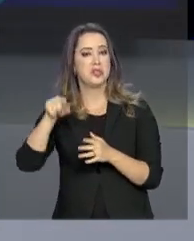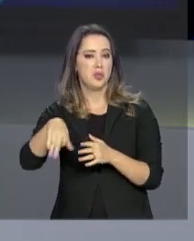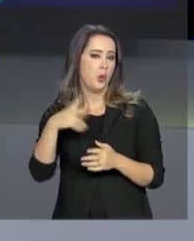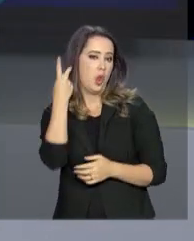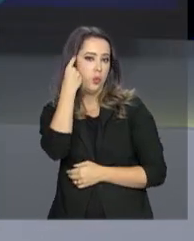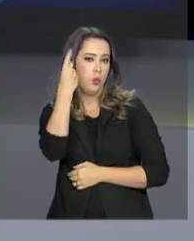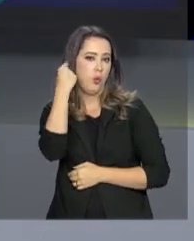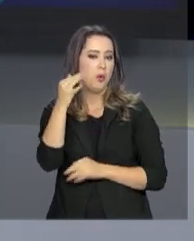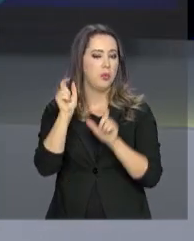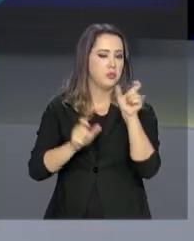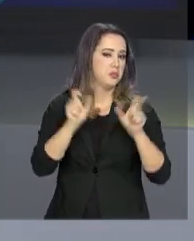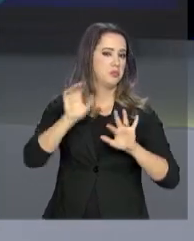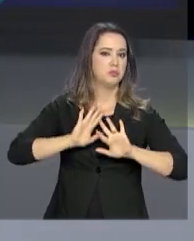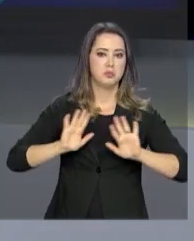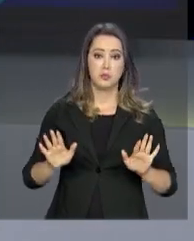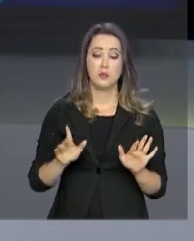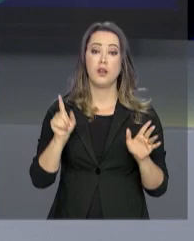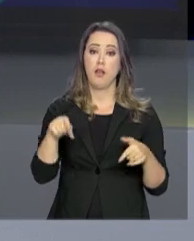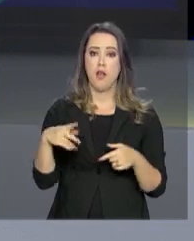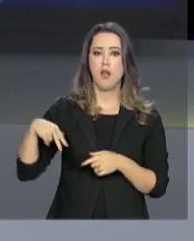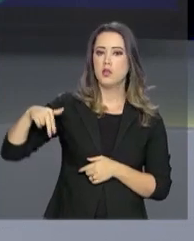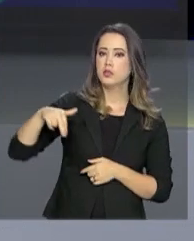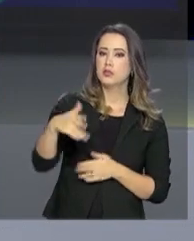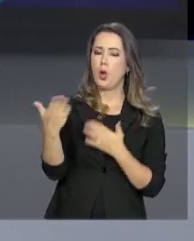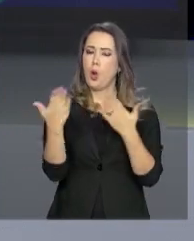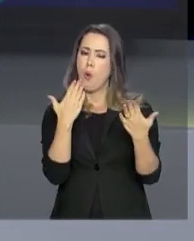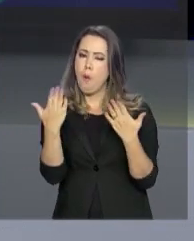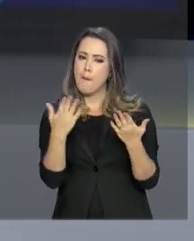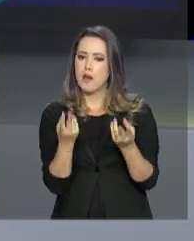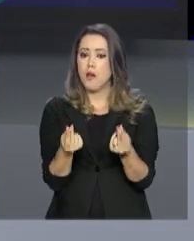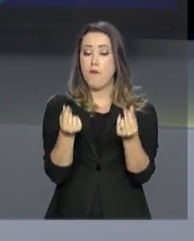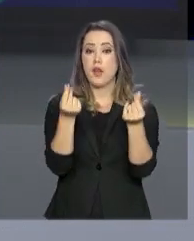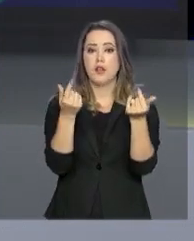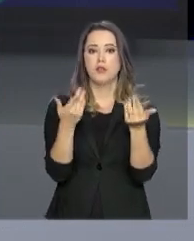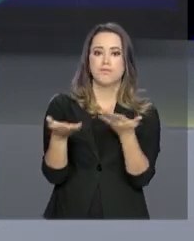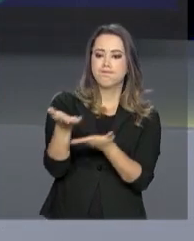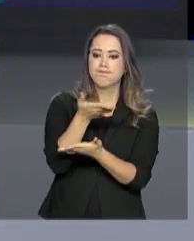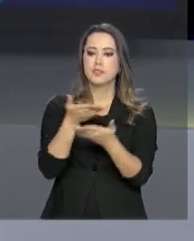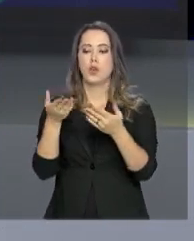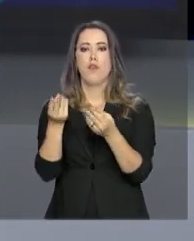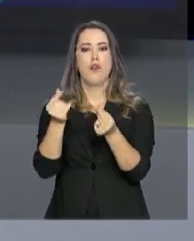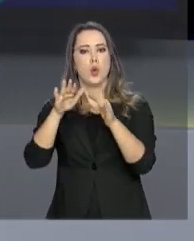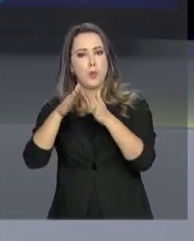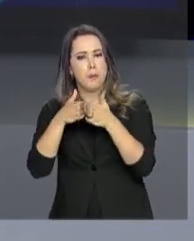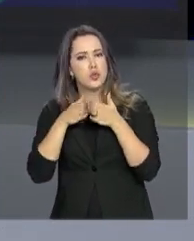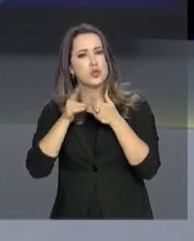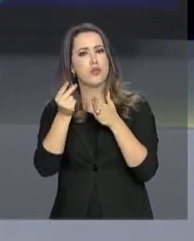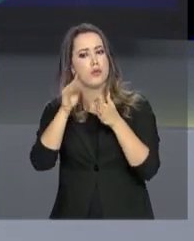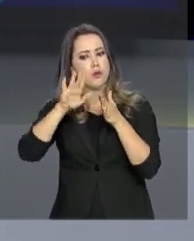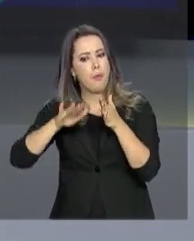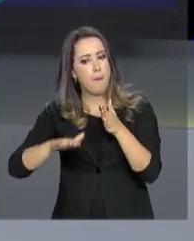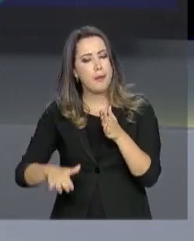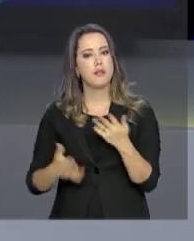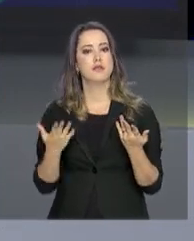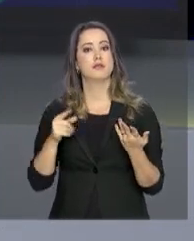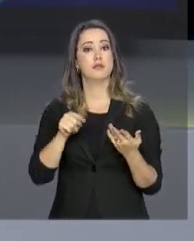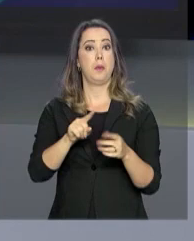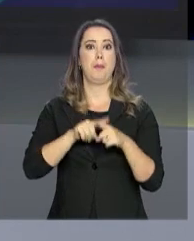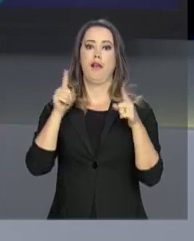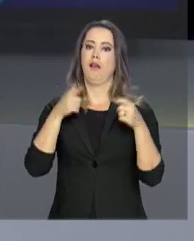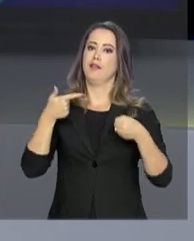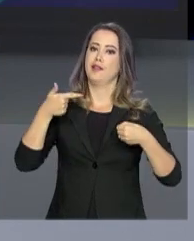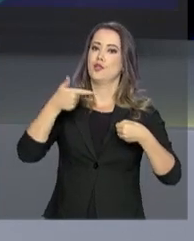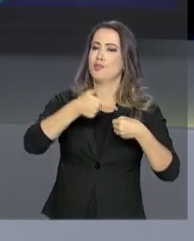qualquer consumidor, não é mesmo? Andar por aí, comparar os preços e negociar até encontrar o melhor negócio. E na hora de